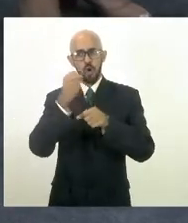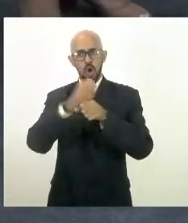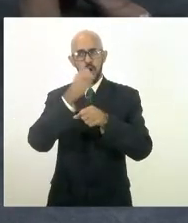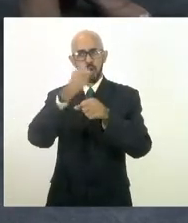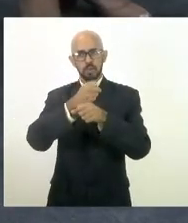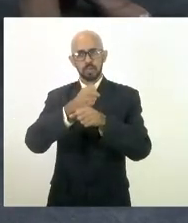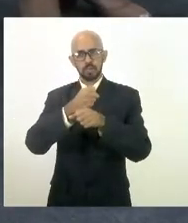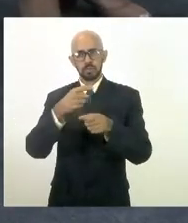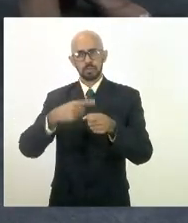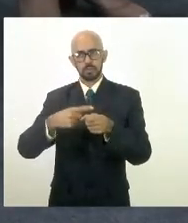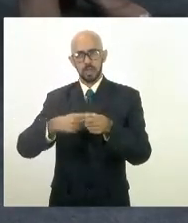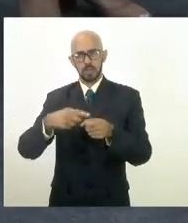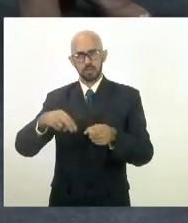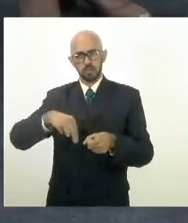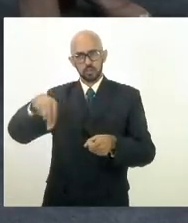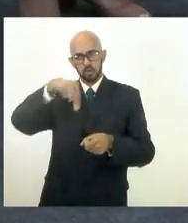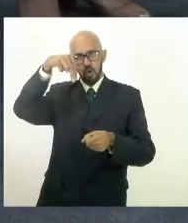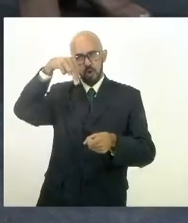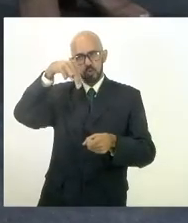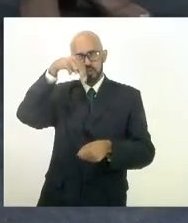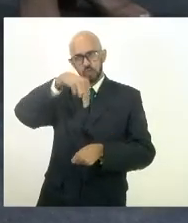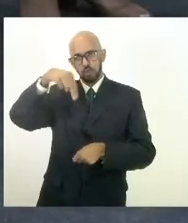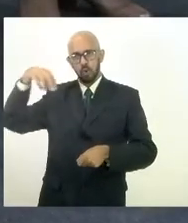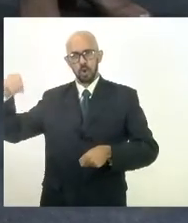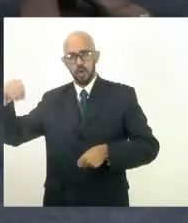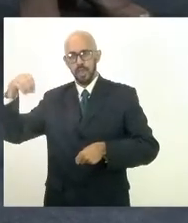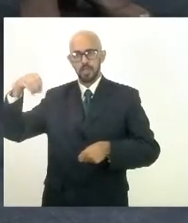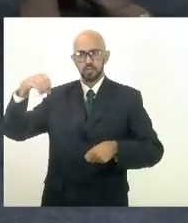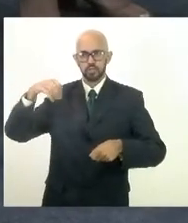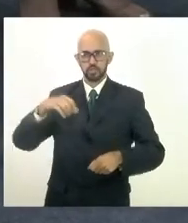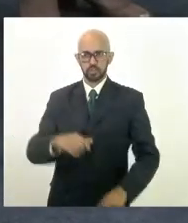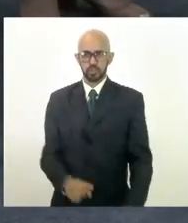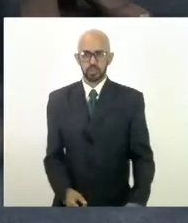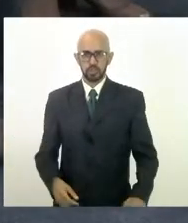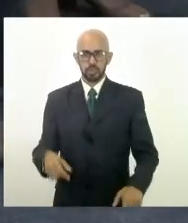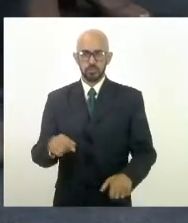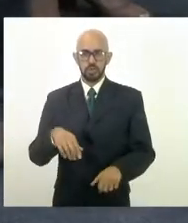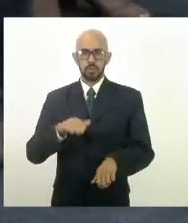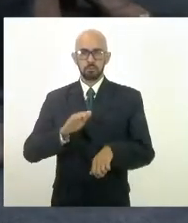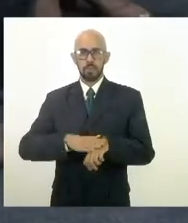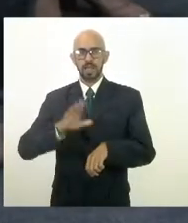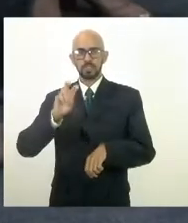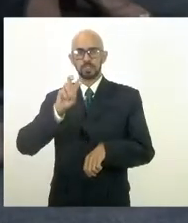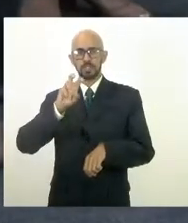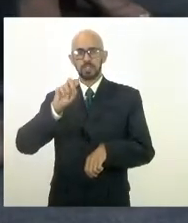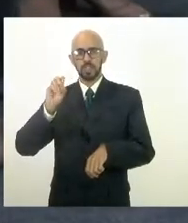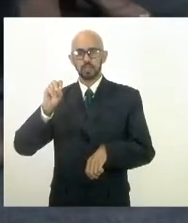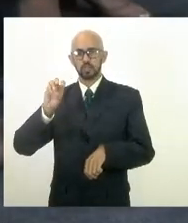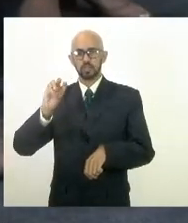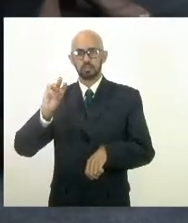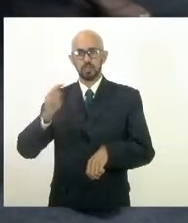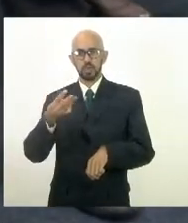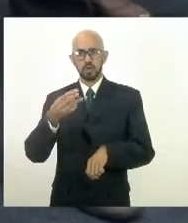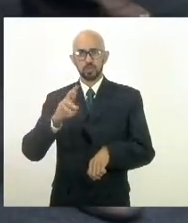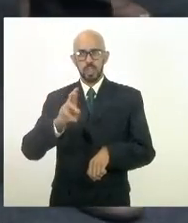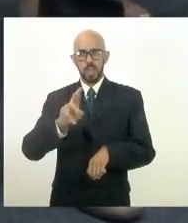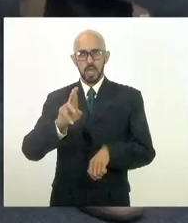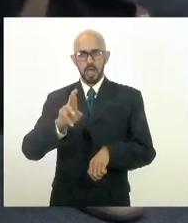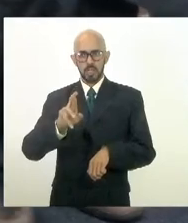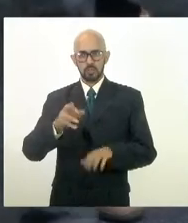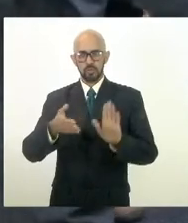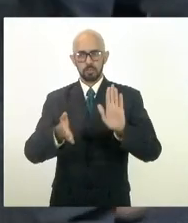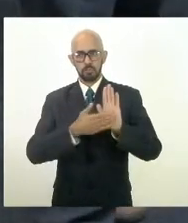cidades do norte e noroeste e fluminense e eu registro foram mais de 500 milhões de reais que foram